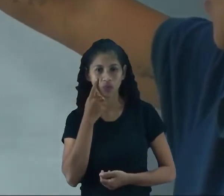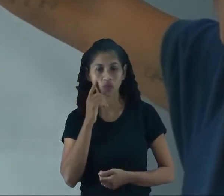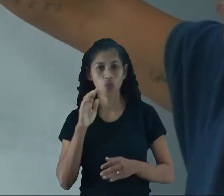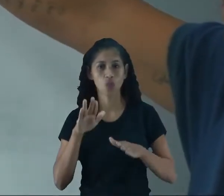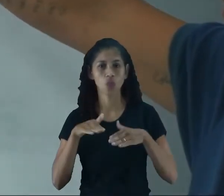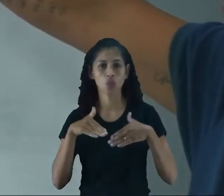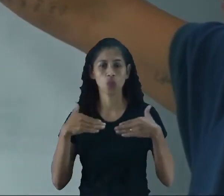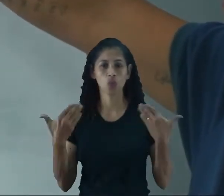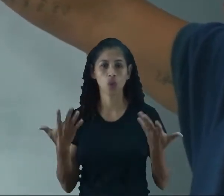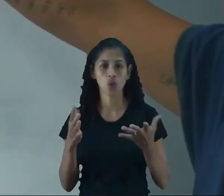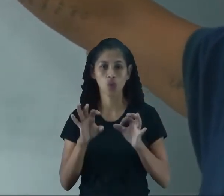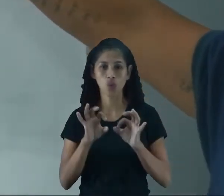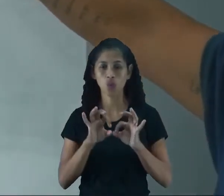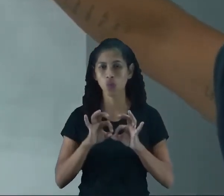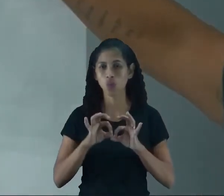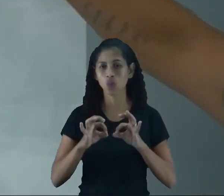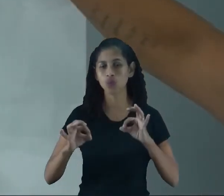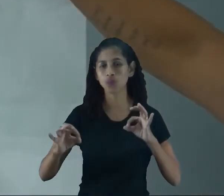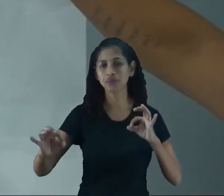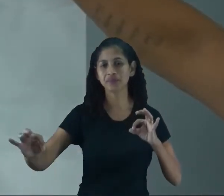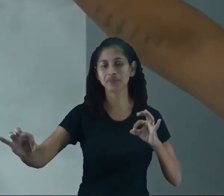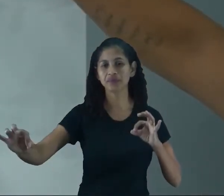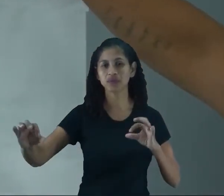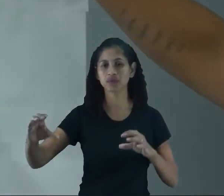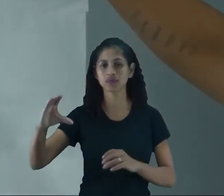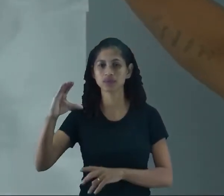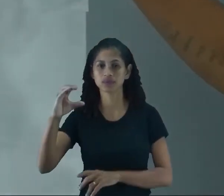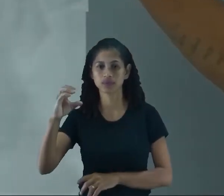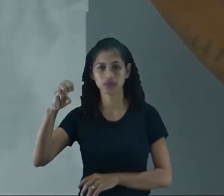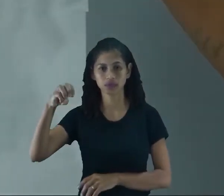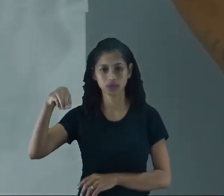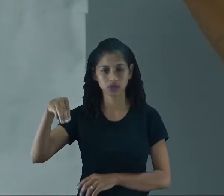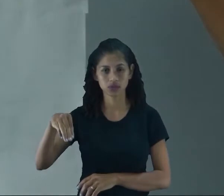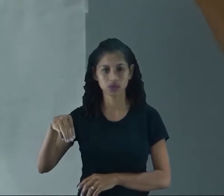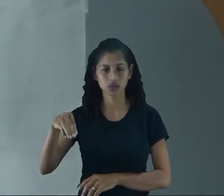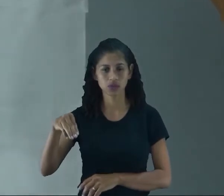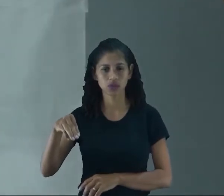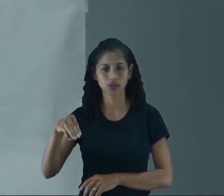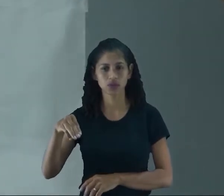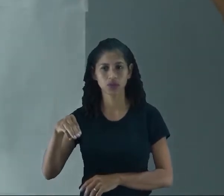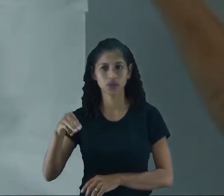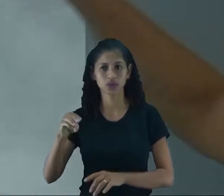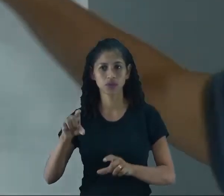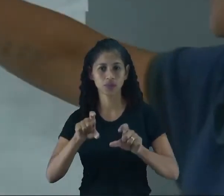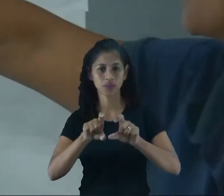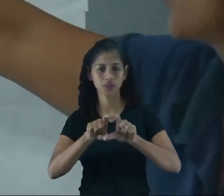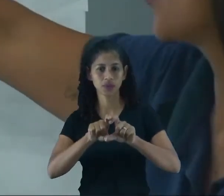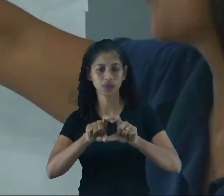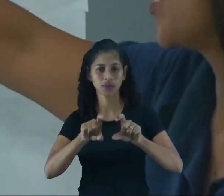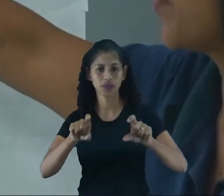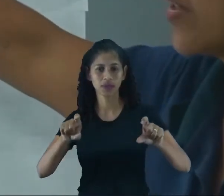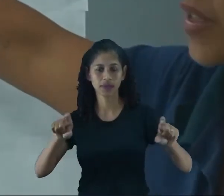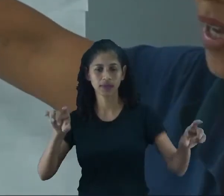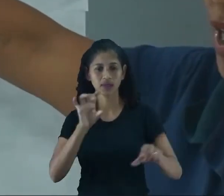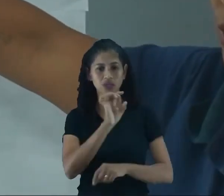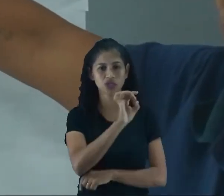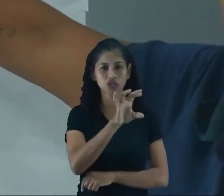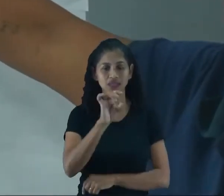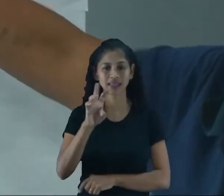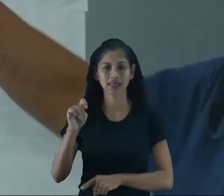é o comprimento em centímetros indicado pela régua de cada objeto